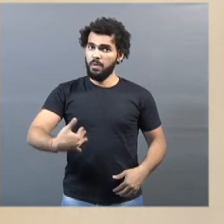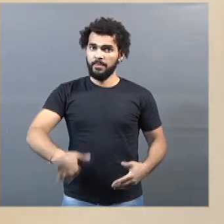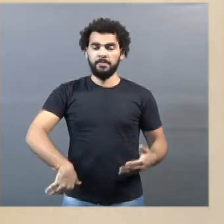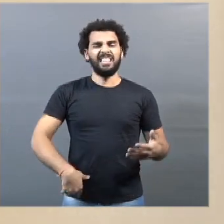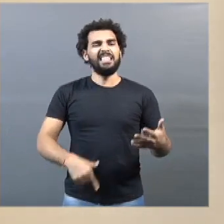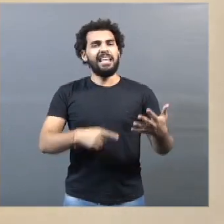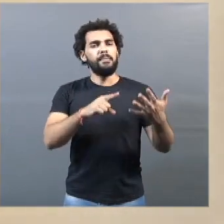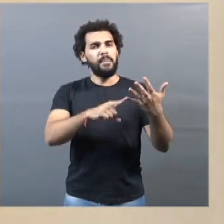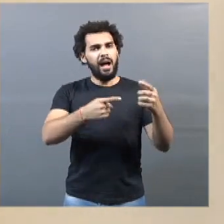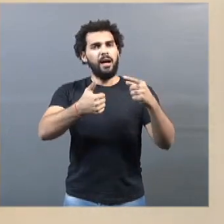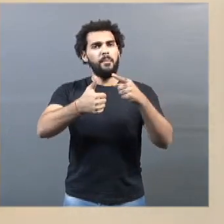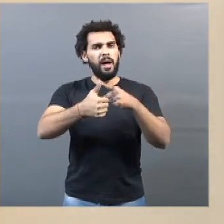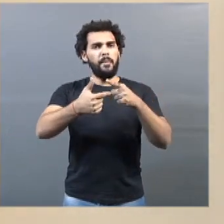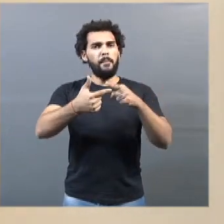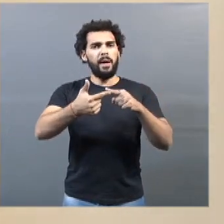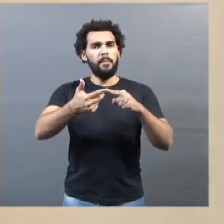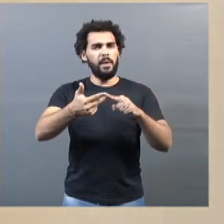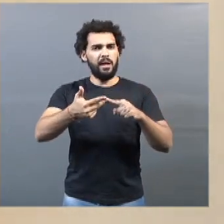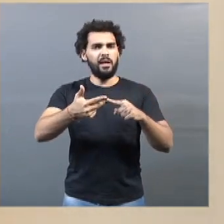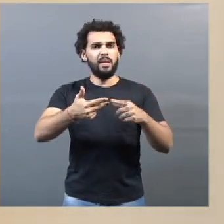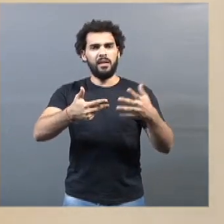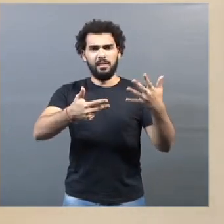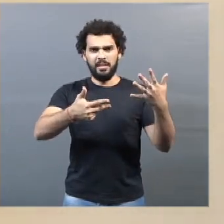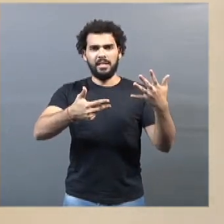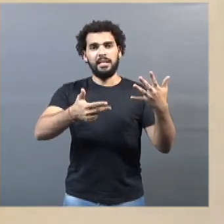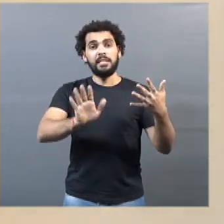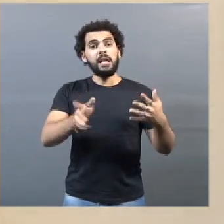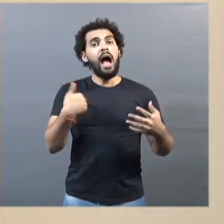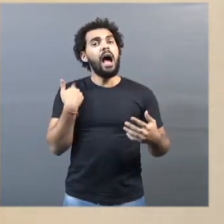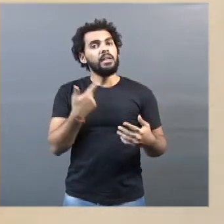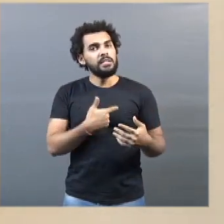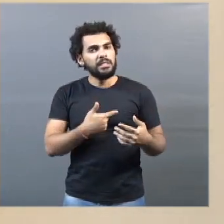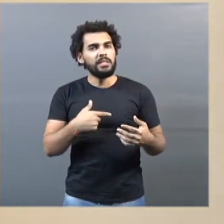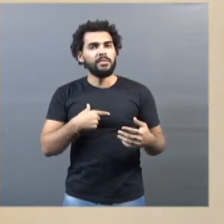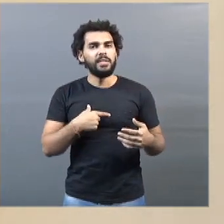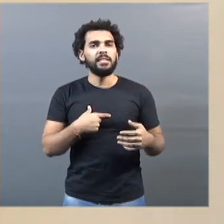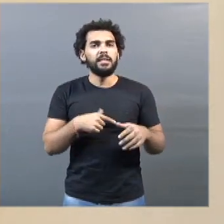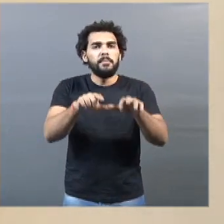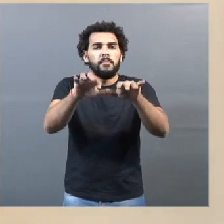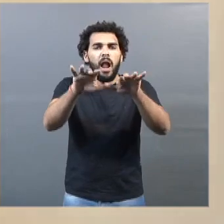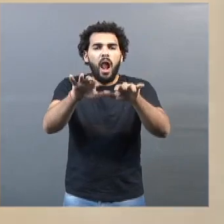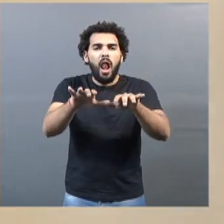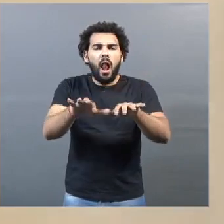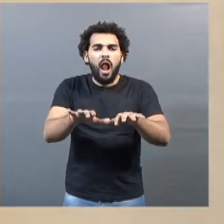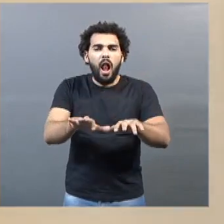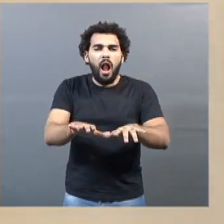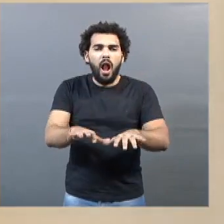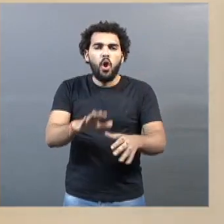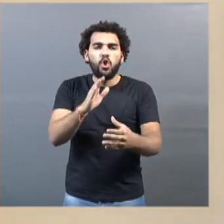critérios que nós vamos colocar no documento no Facebook e no Instagram.